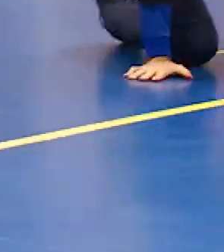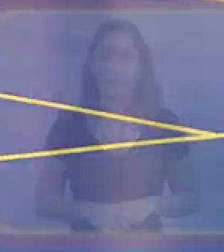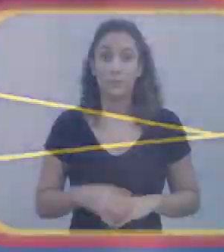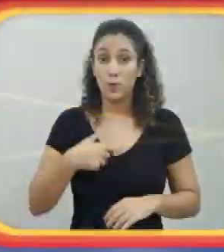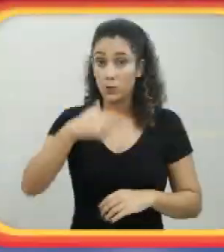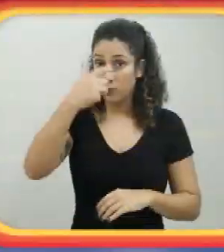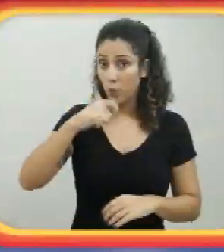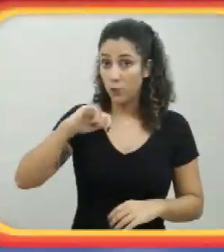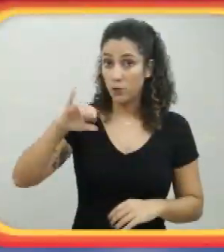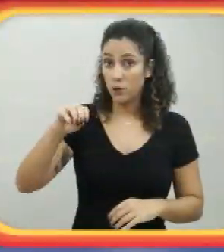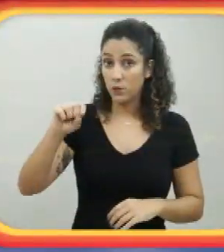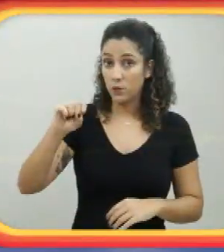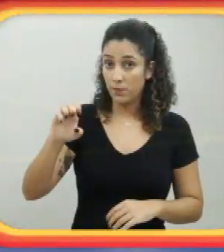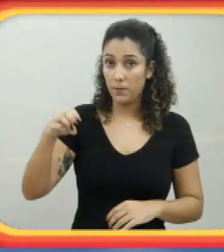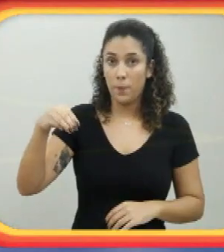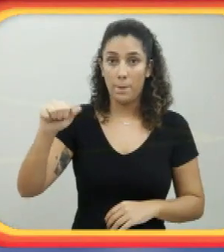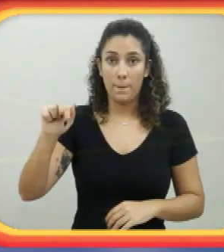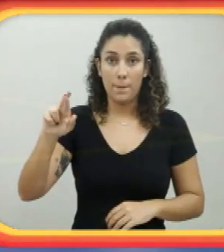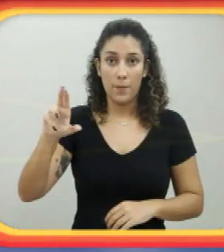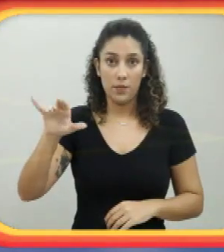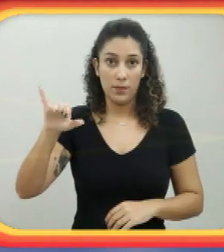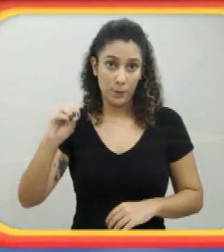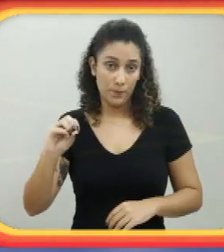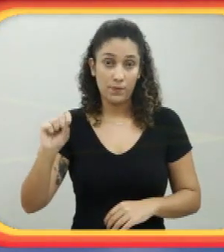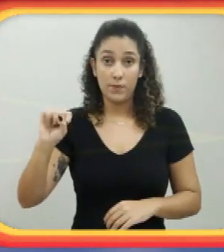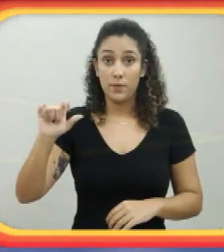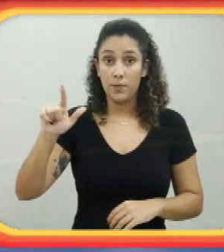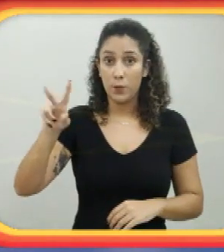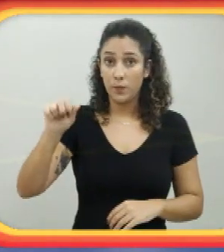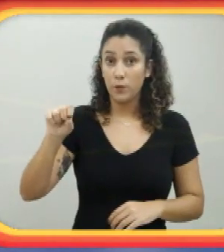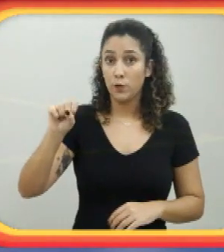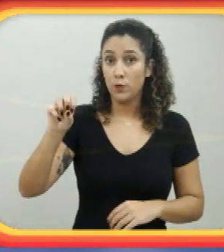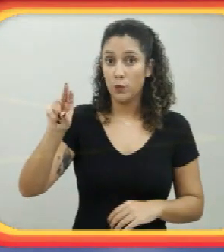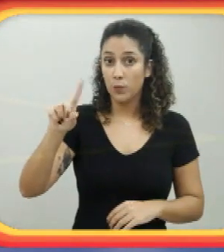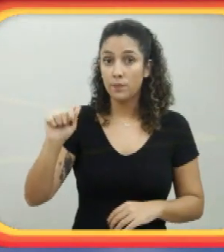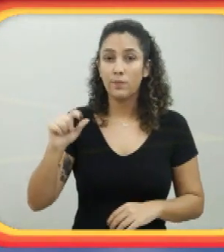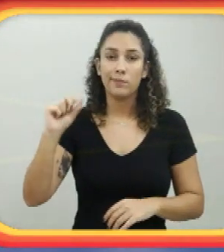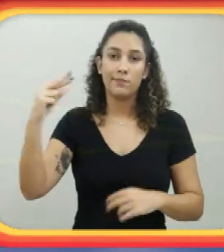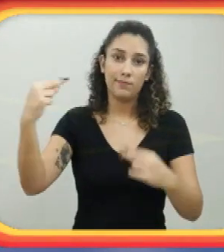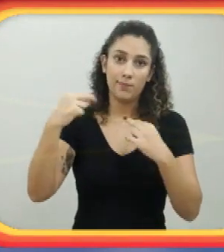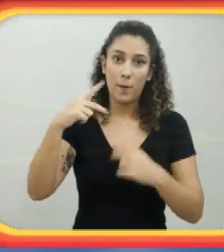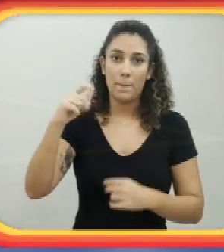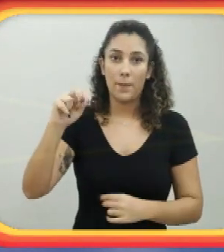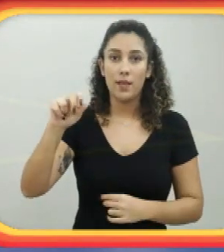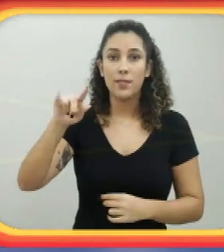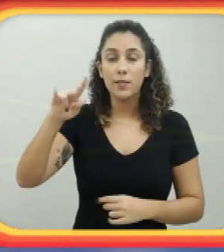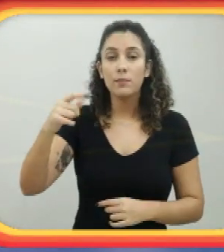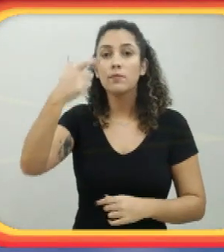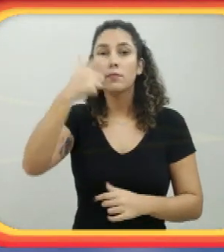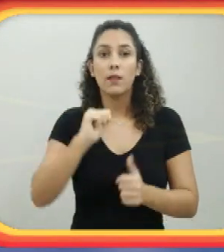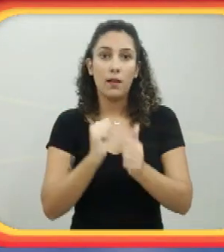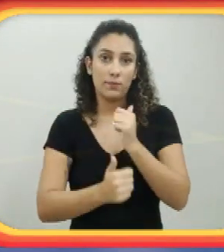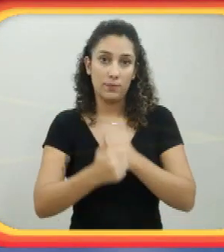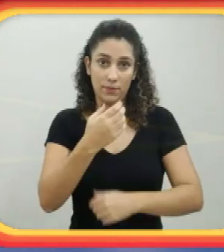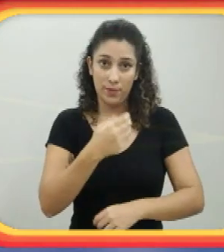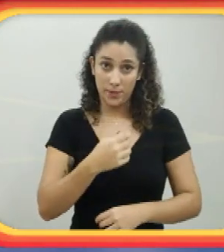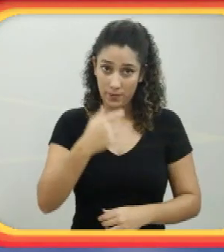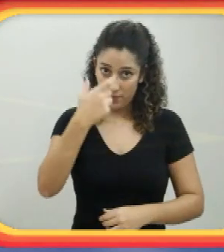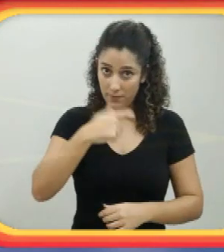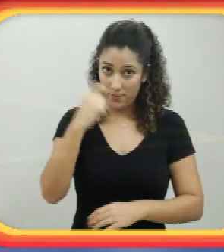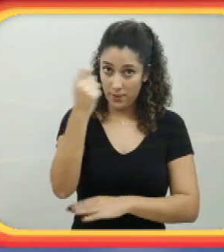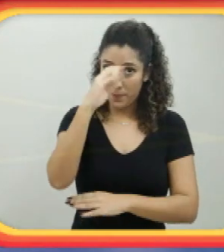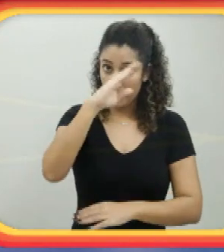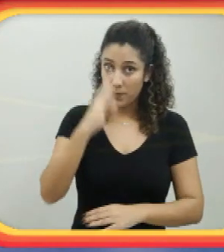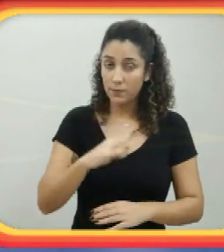Eu sou o José Mácio, da Silva Souza, conhecido como Parazinho, atleta da seleção brasileira de golbol masculina,